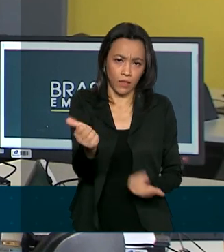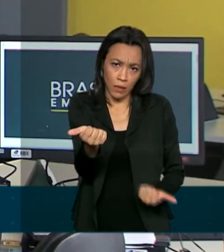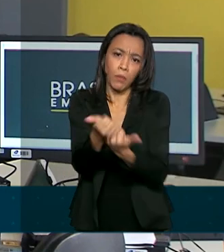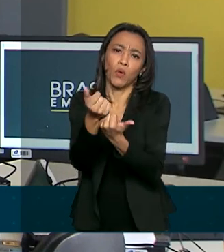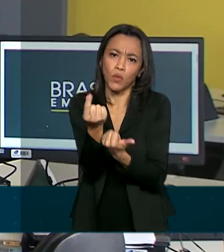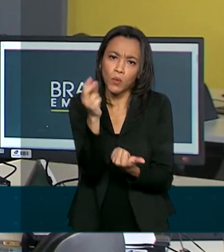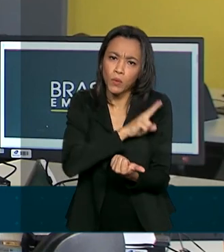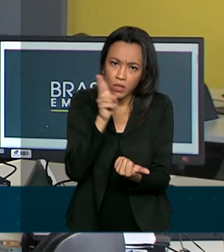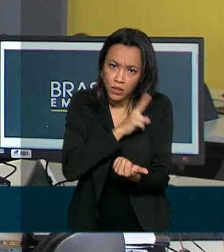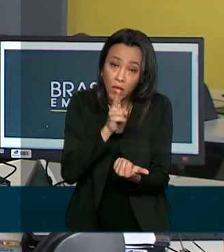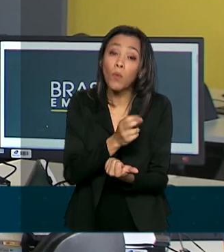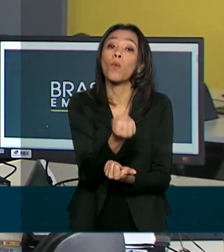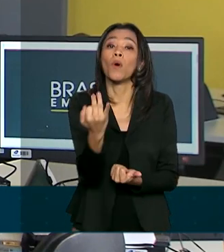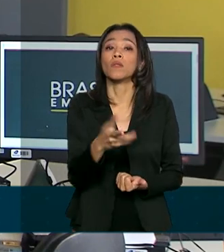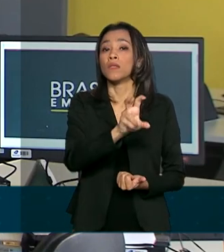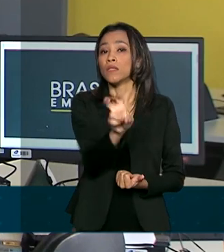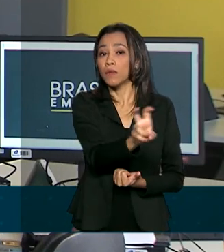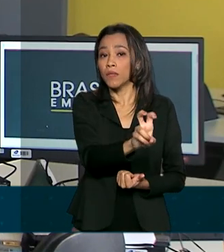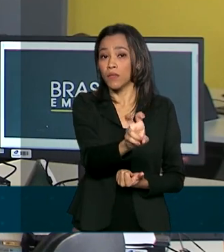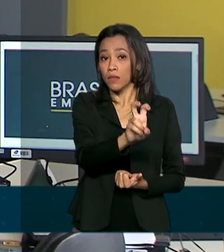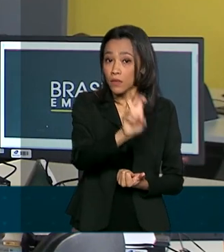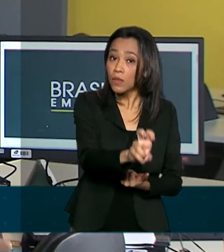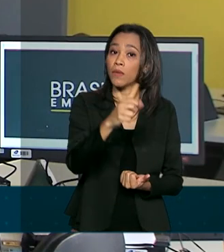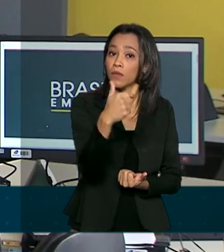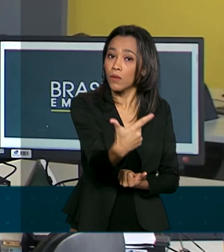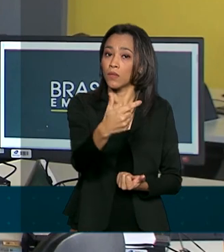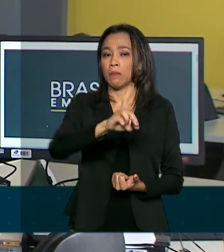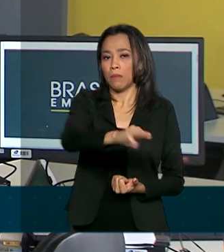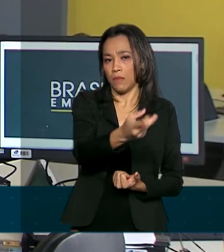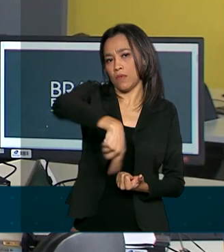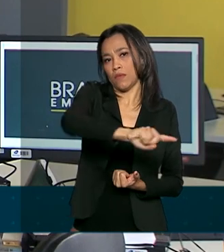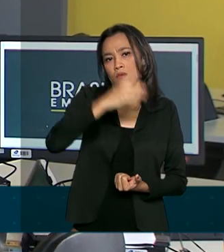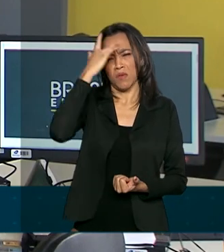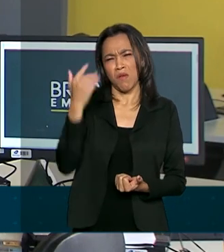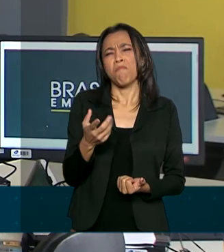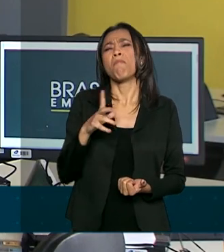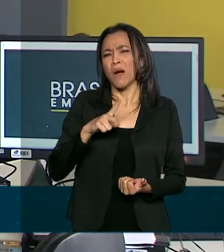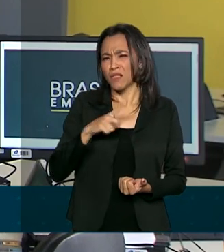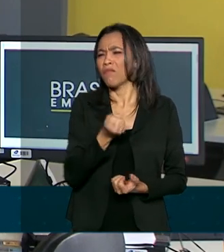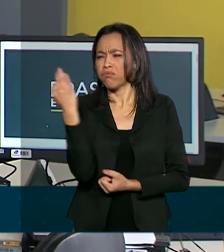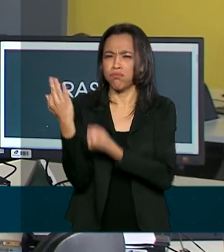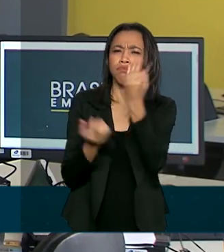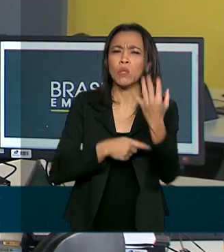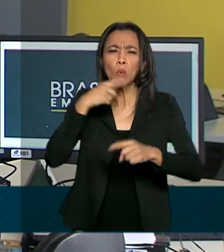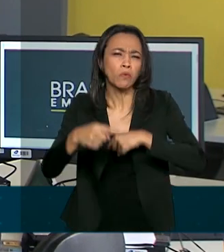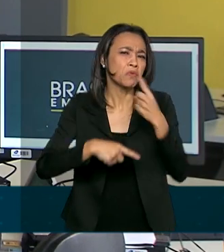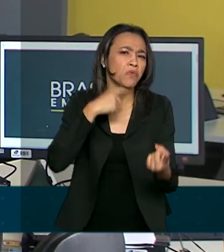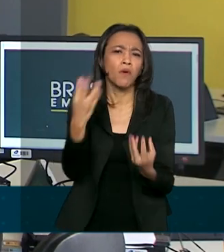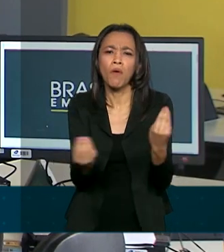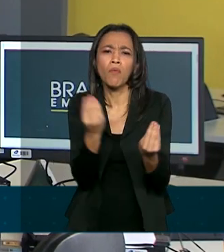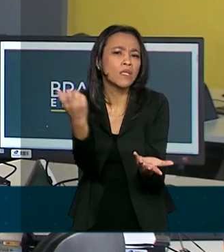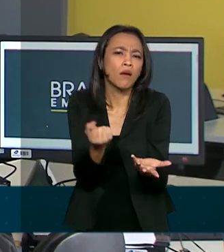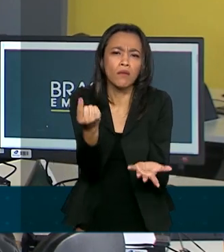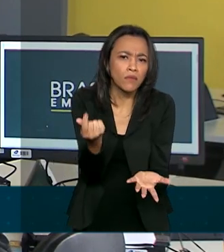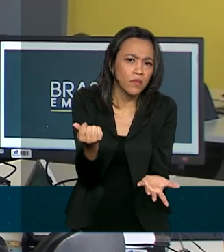para cerca de 52 milhões de pessoas. Mas muitos beneficiários continuam com dúvidas sobre como sacar o dinheiro da segunda